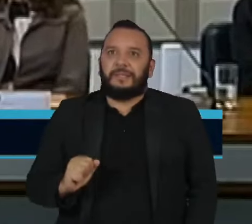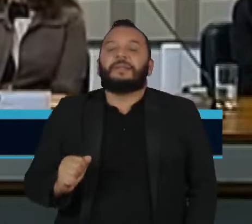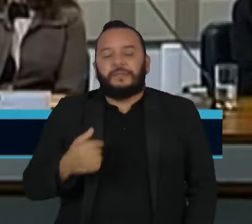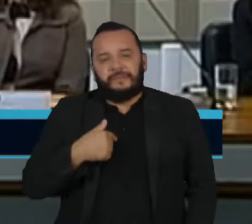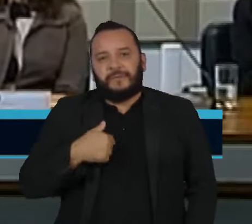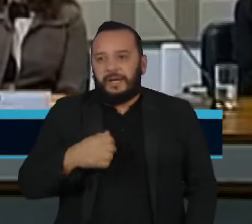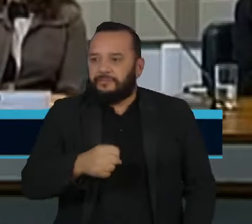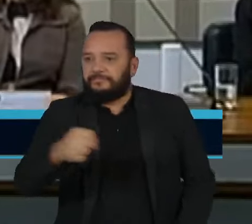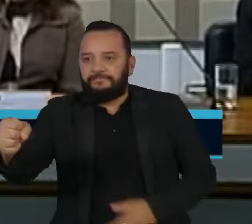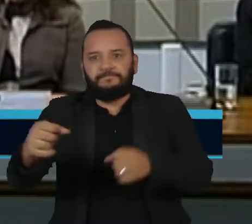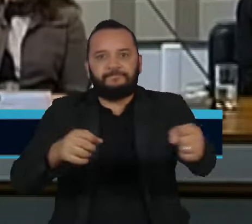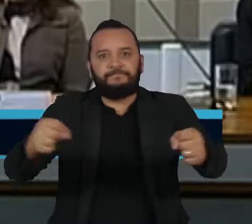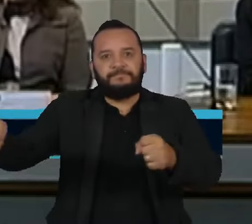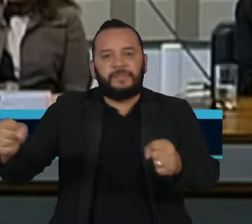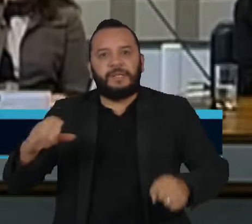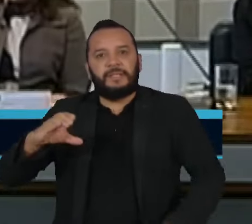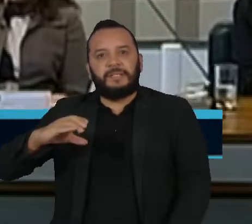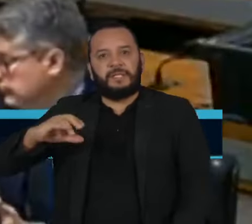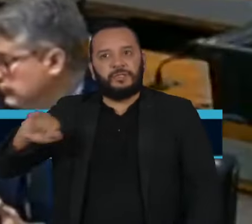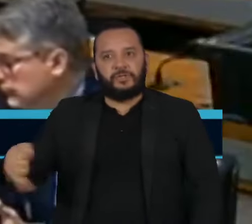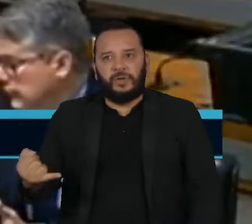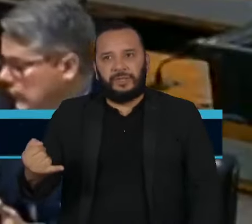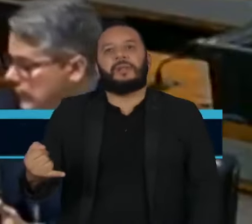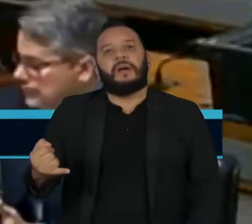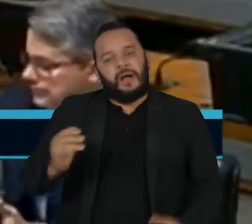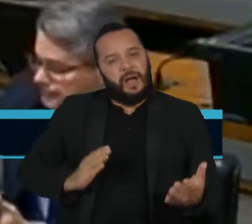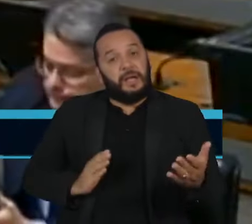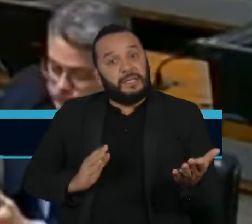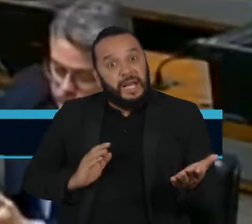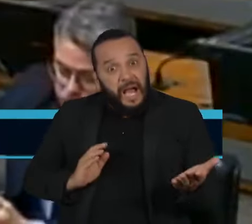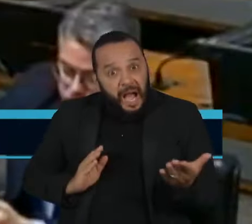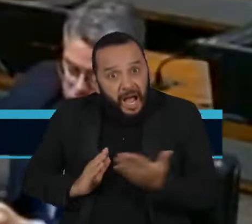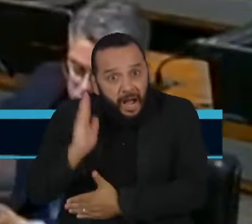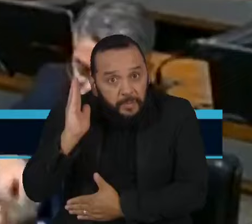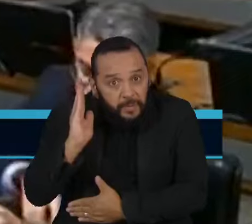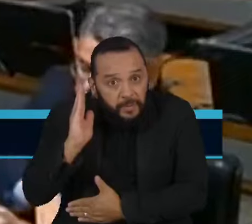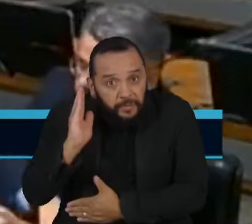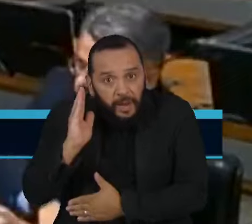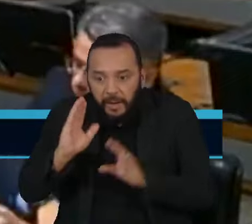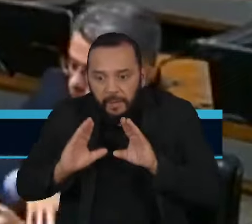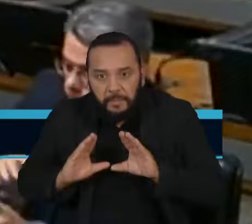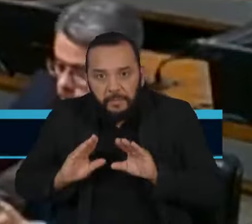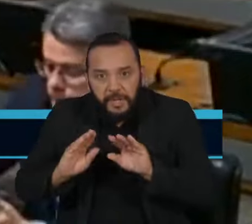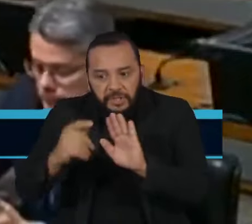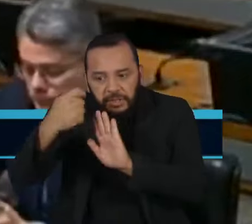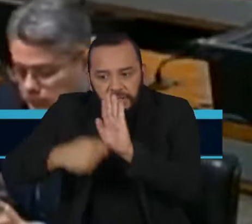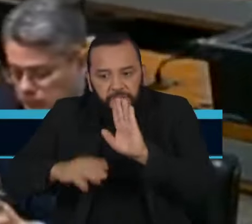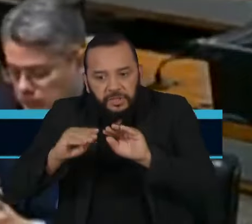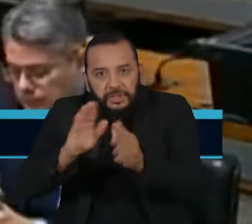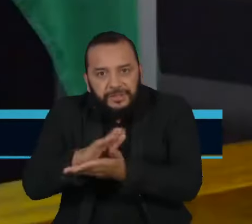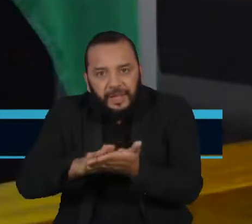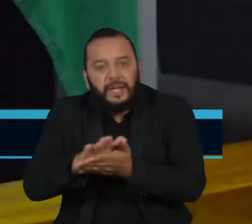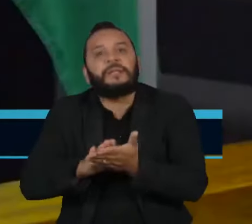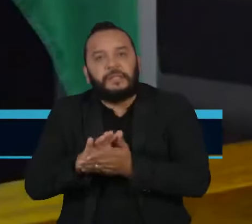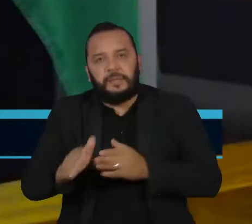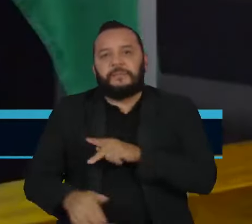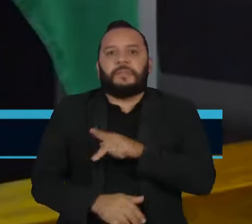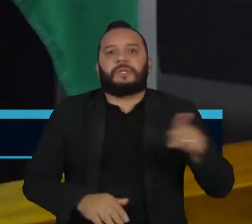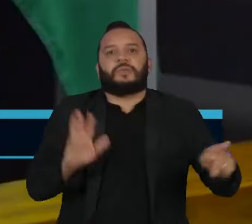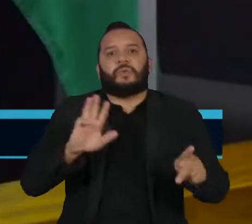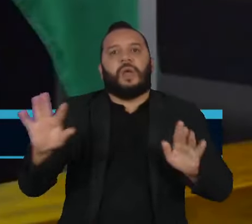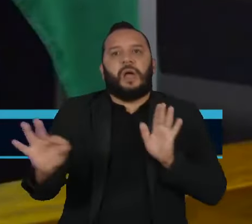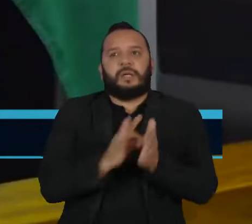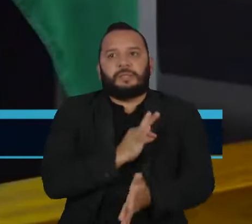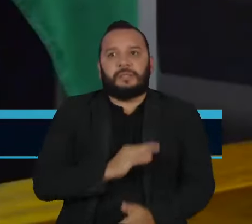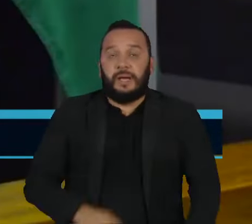comissões permanentes para apreciação. Se aprovados sem mudanças, vão para sanção presidencial. Apesar